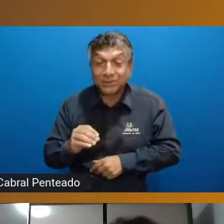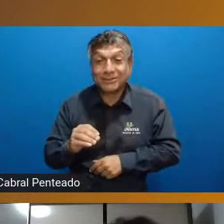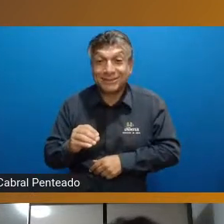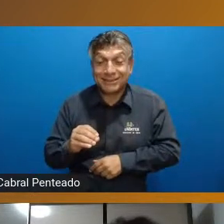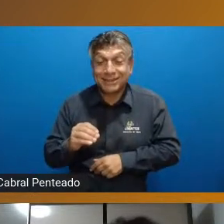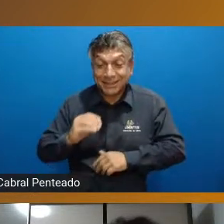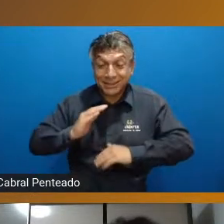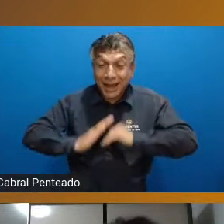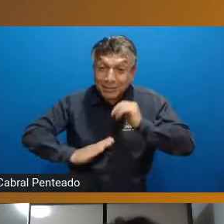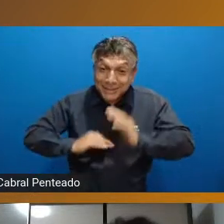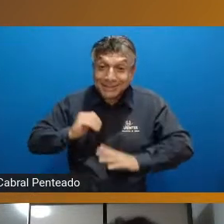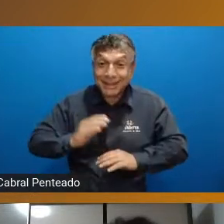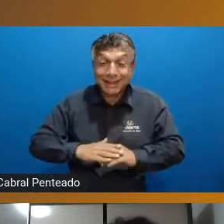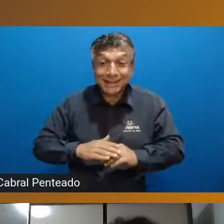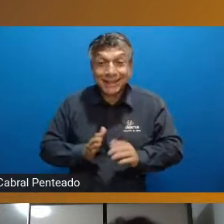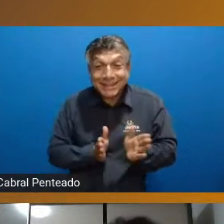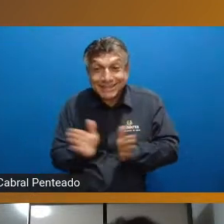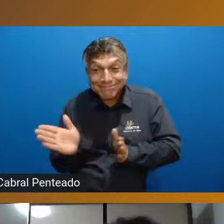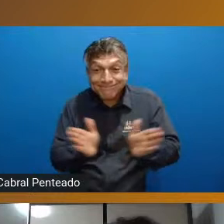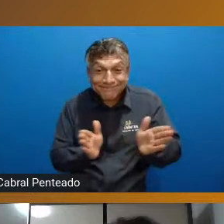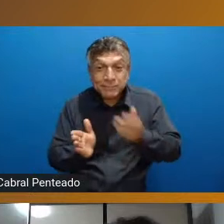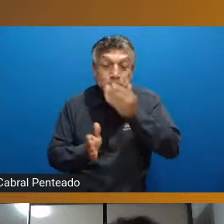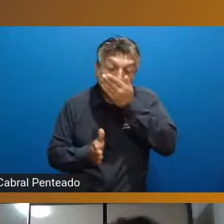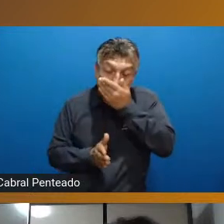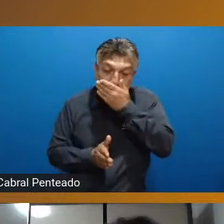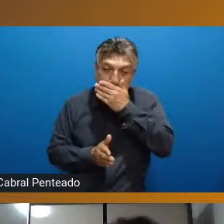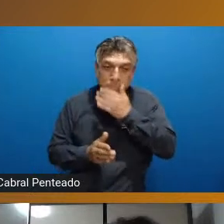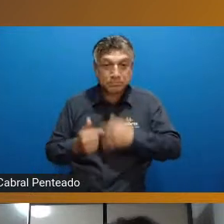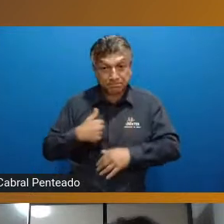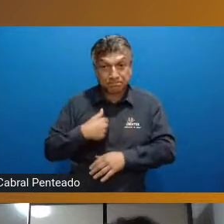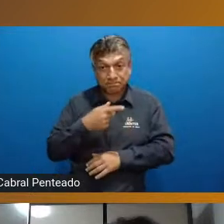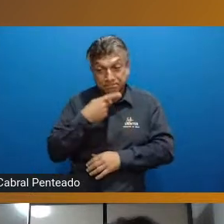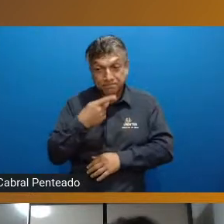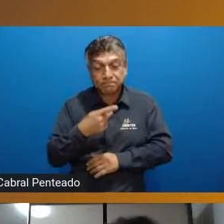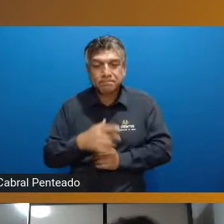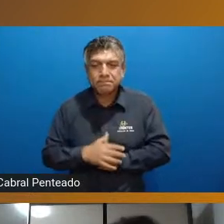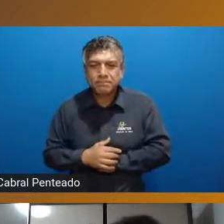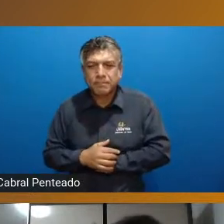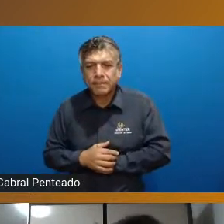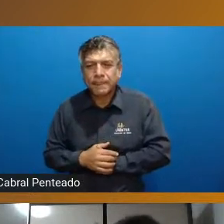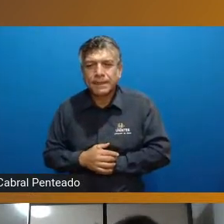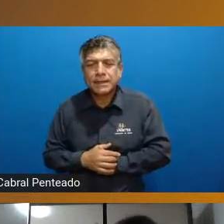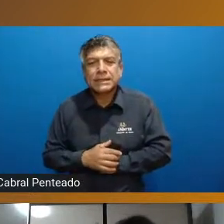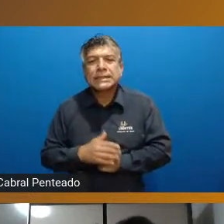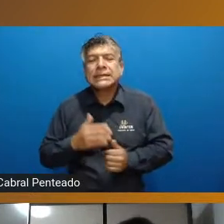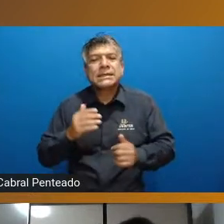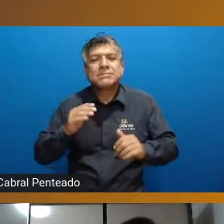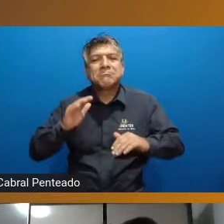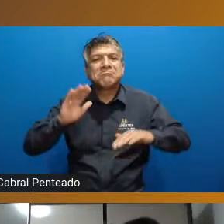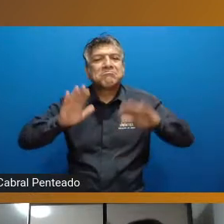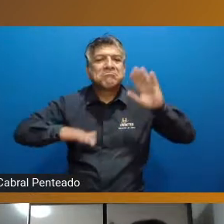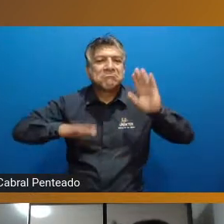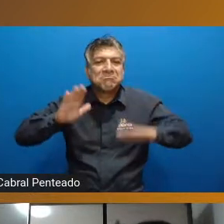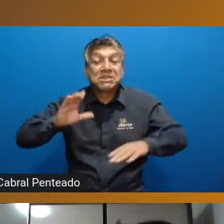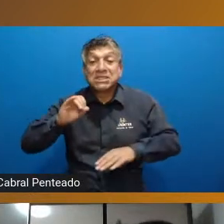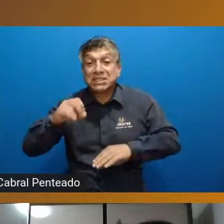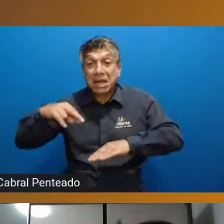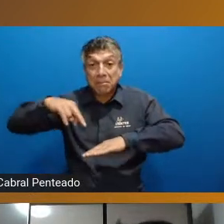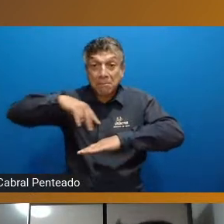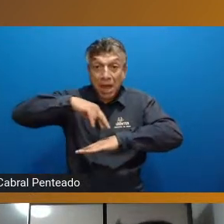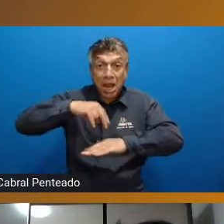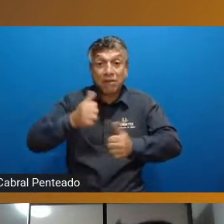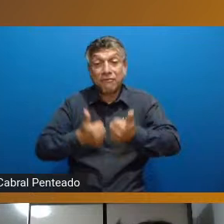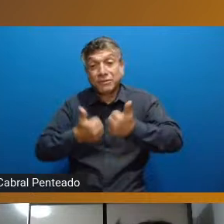da habilidade motora né então por isso que eu coloco que nessa independentemente se é o balé se é o